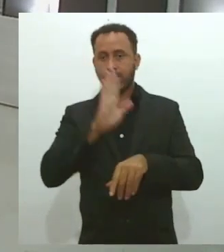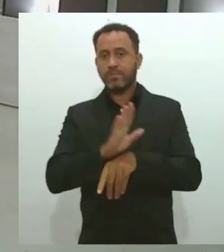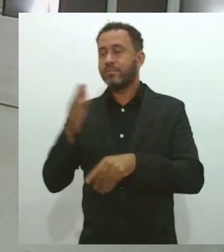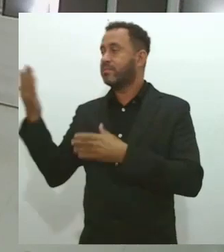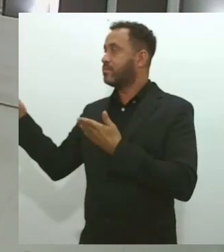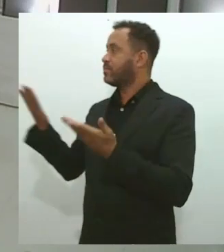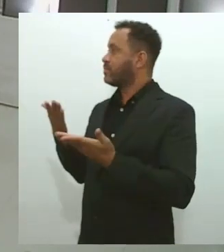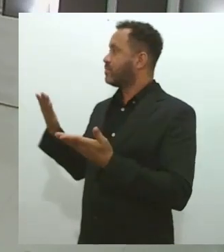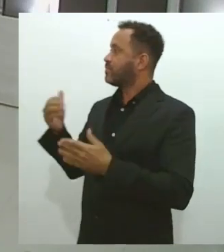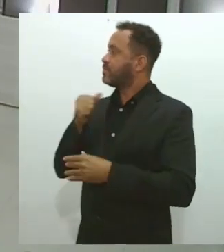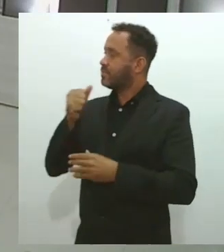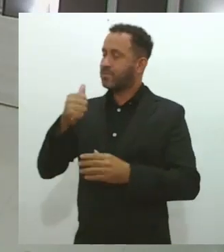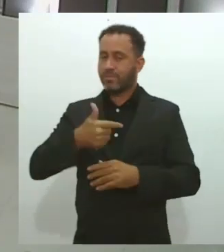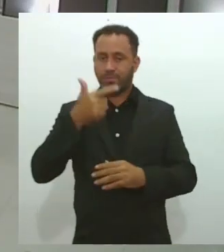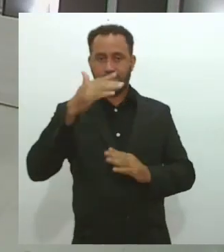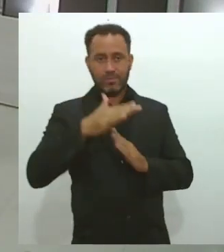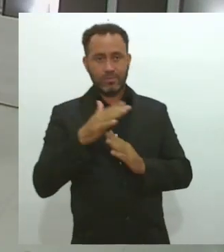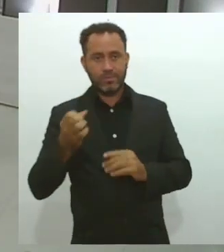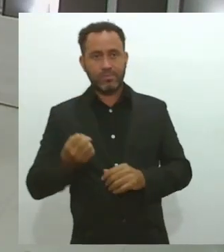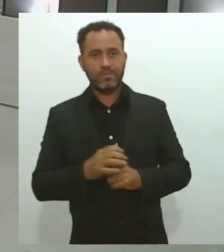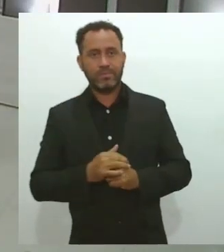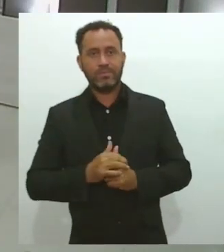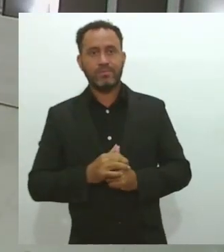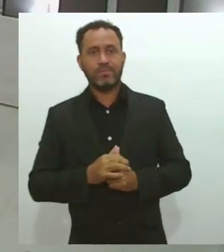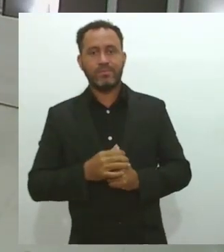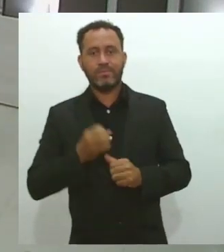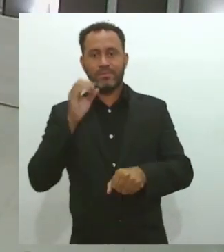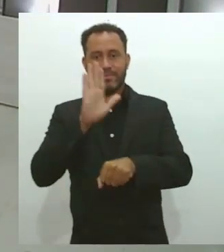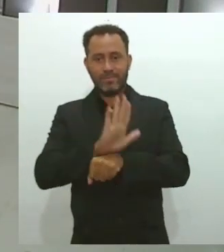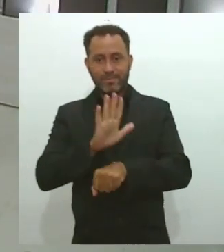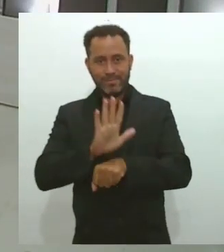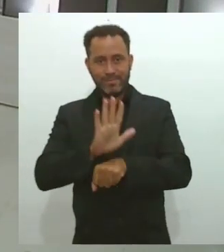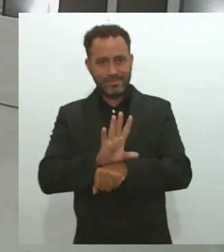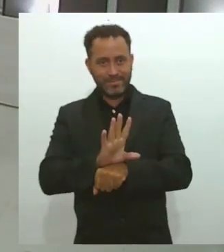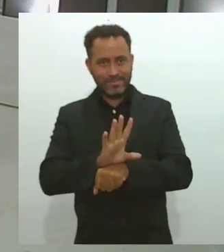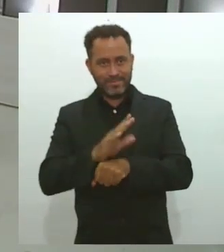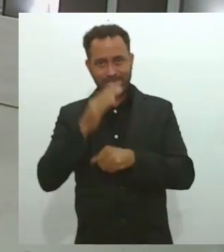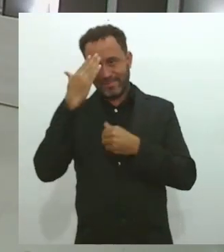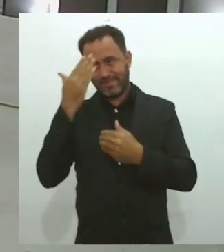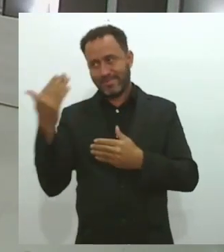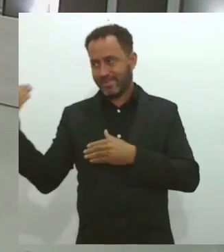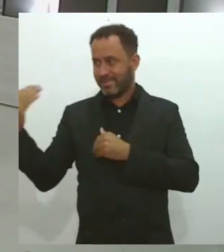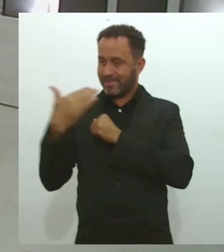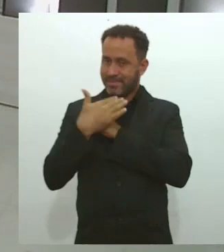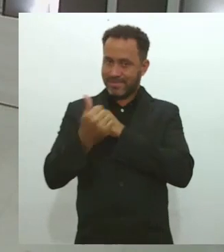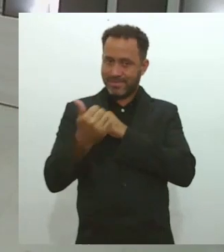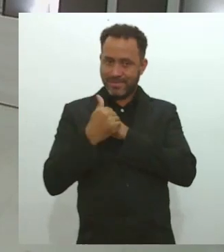Seja bem-vinda ao Jornal da Lese, segunda edição. Boa tarde, obrigada por me receber.